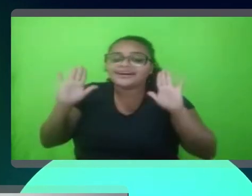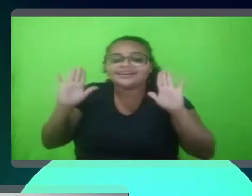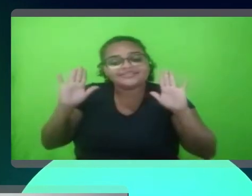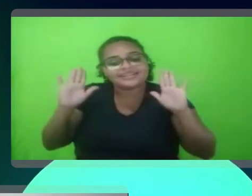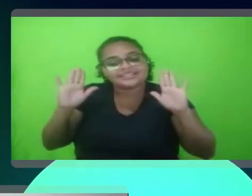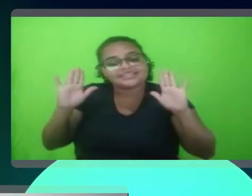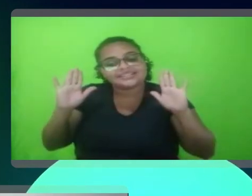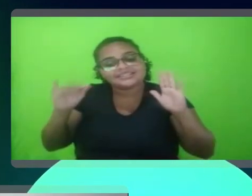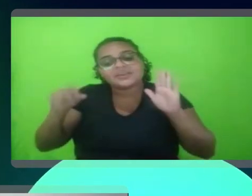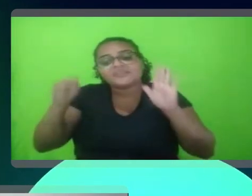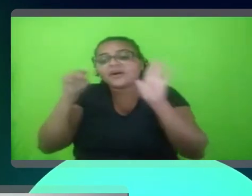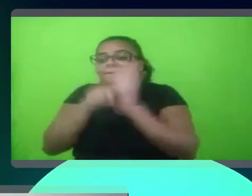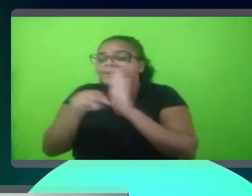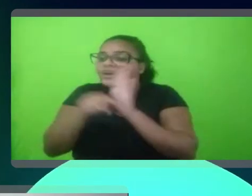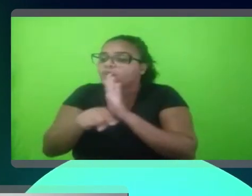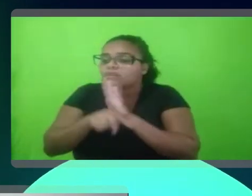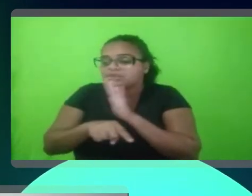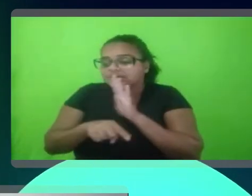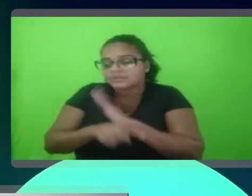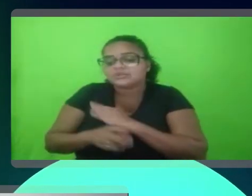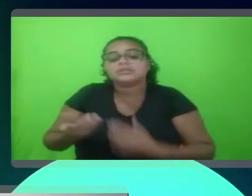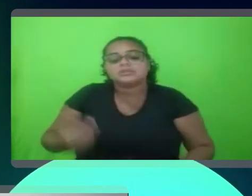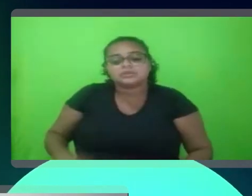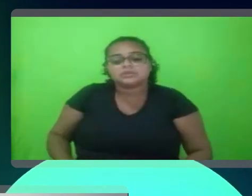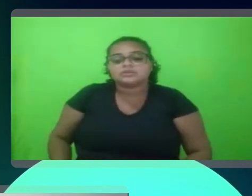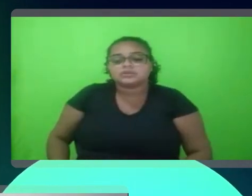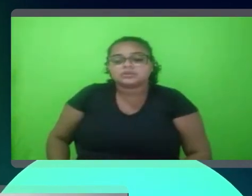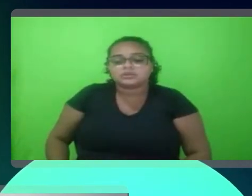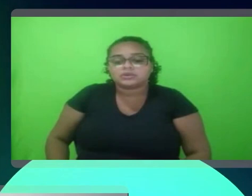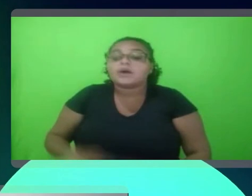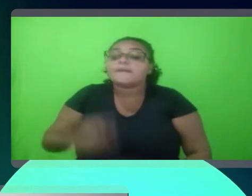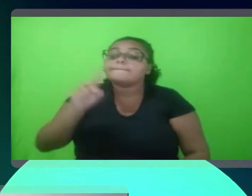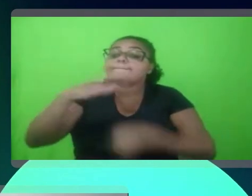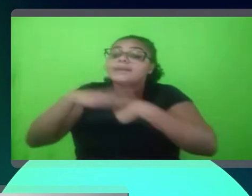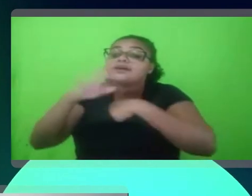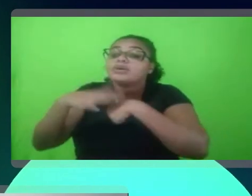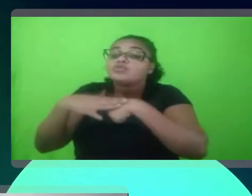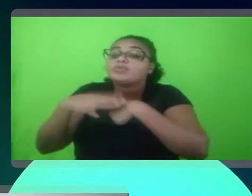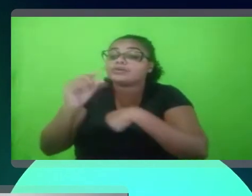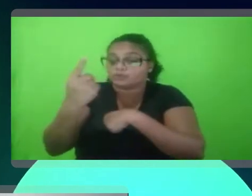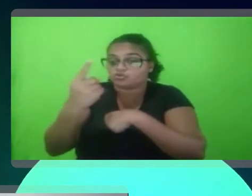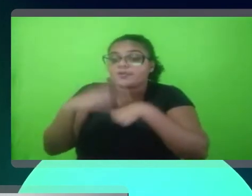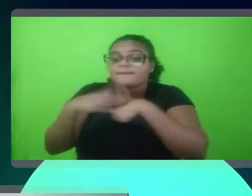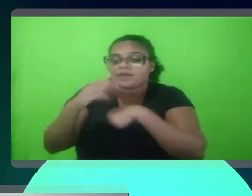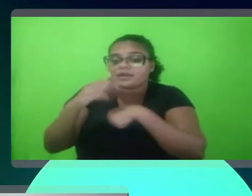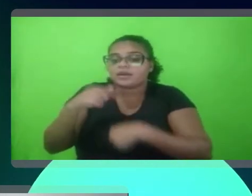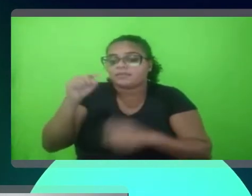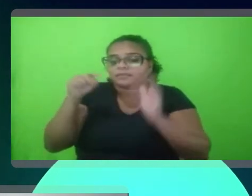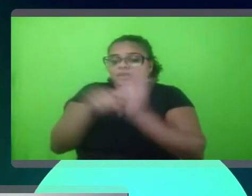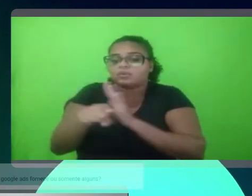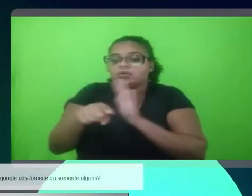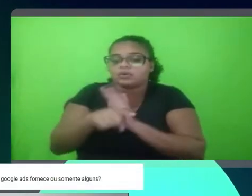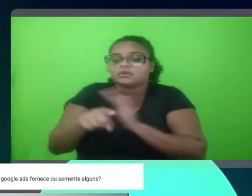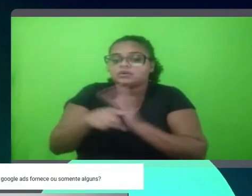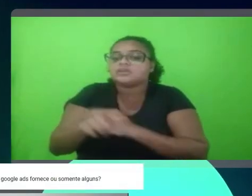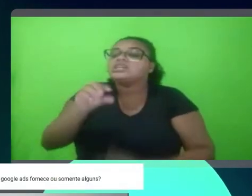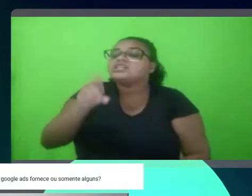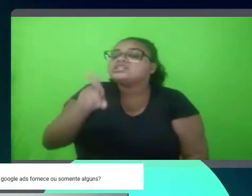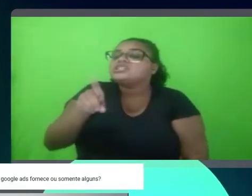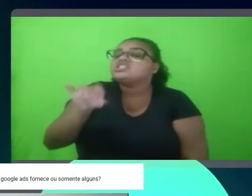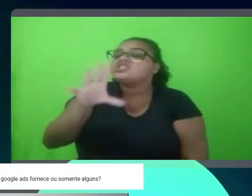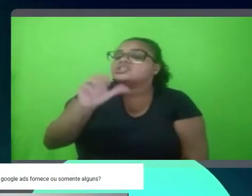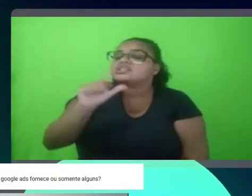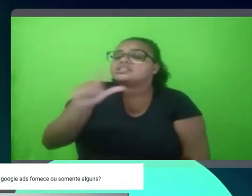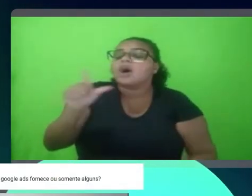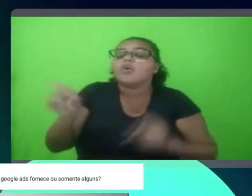via de perguntas. Então, opa, não, peraí. Temos mais uma. Temos mais uma. Ahá. Disse o seu perguntor.